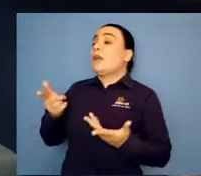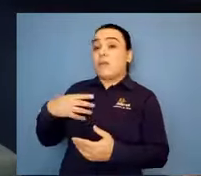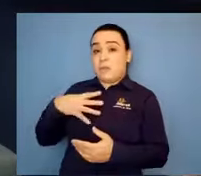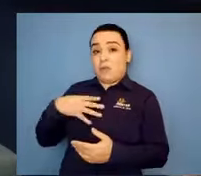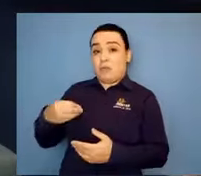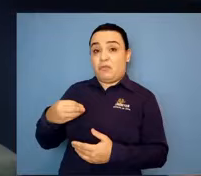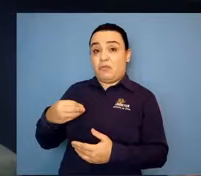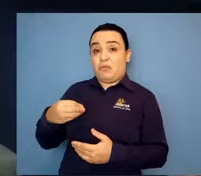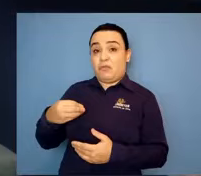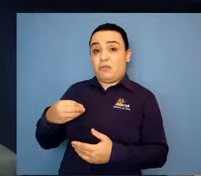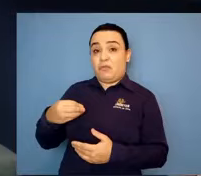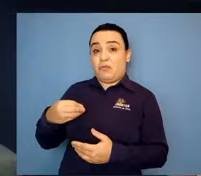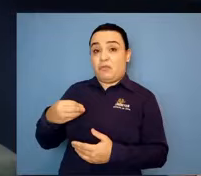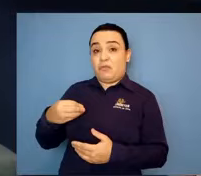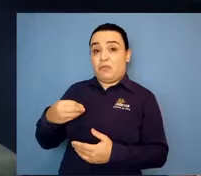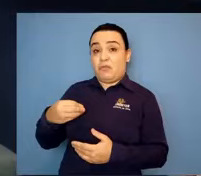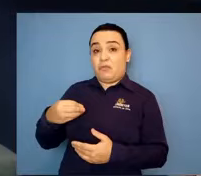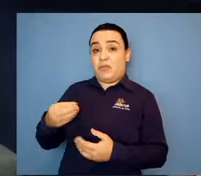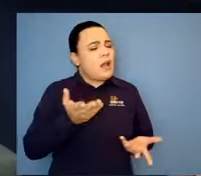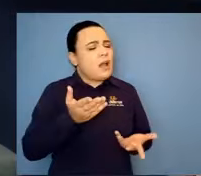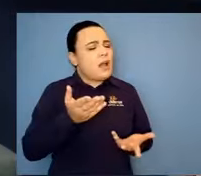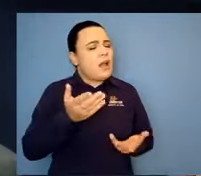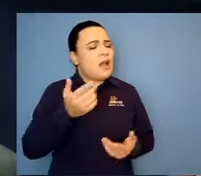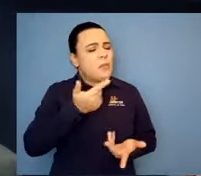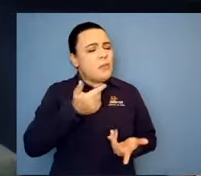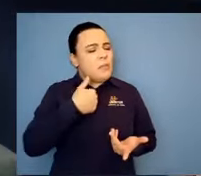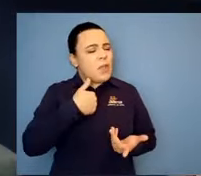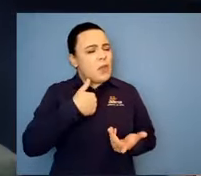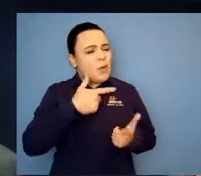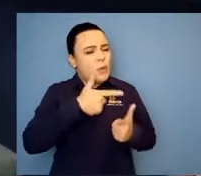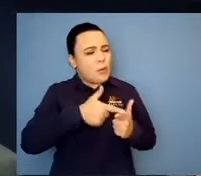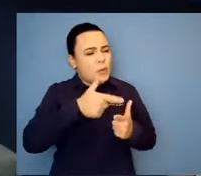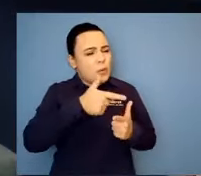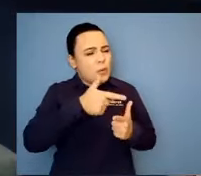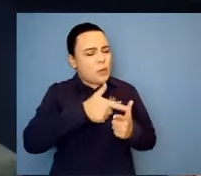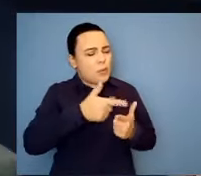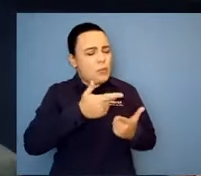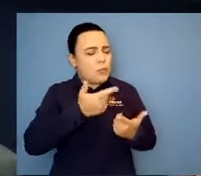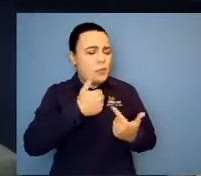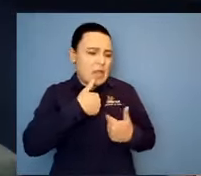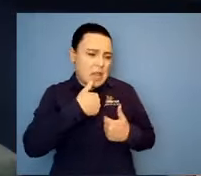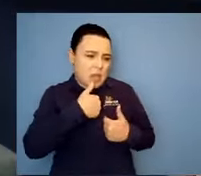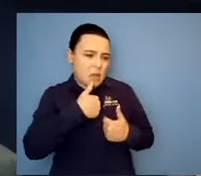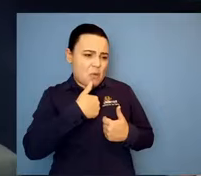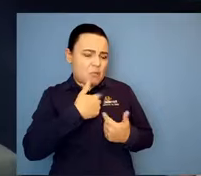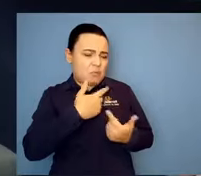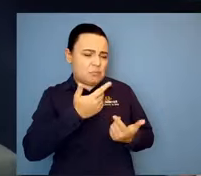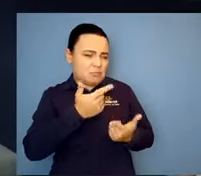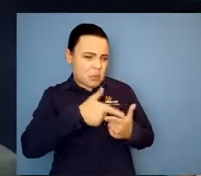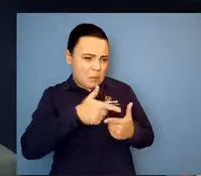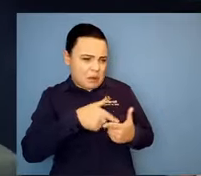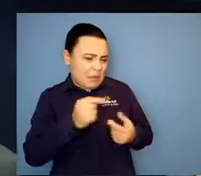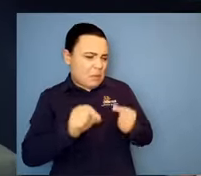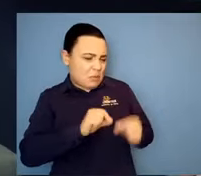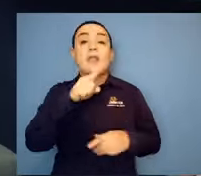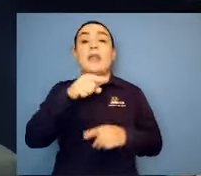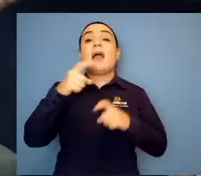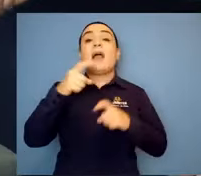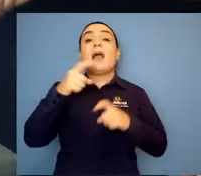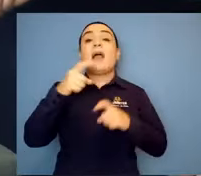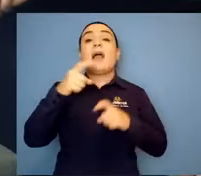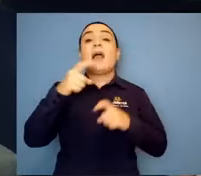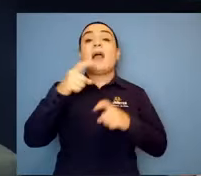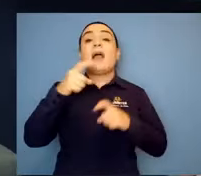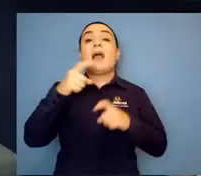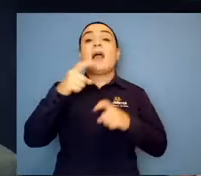neurológico. Olha. Um oftalmologista. Ah, percebeu. Então, ele que abriu os olhos, né? Sim. O que eu fiz? Gabriel tinha